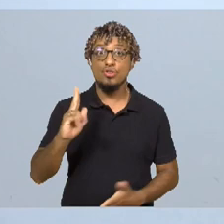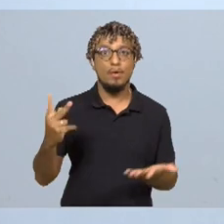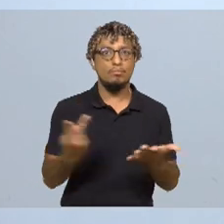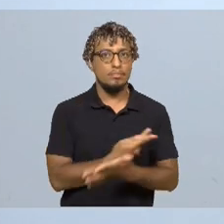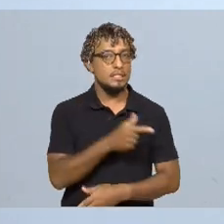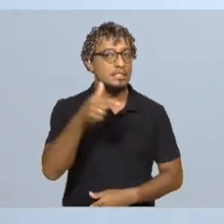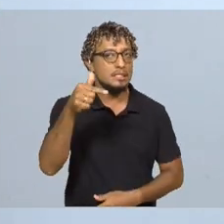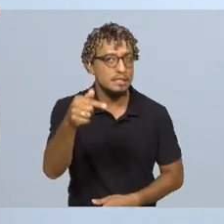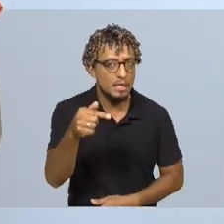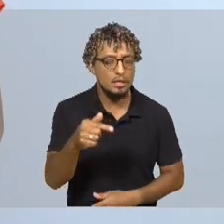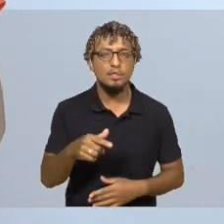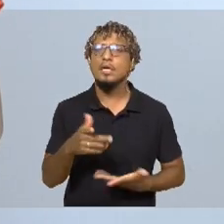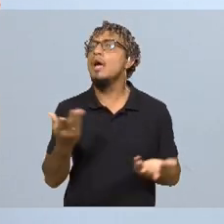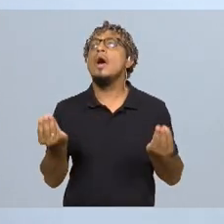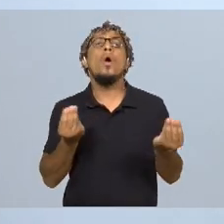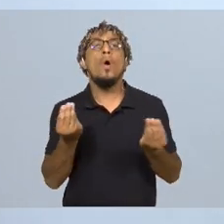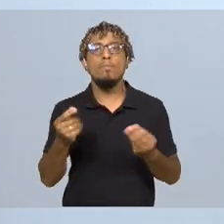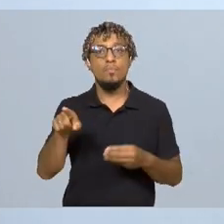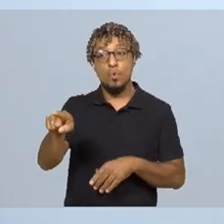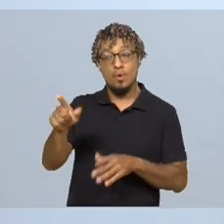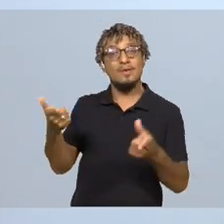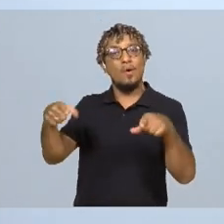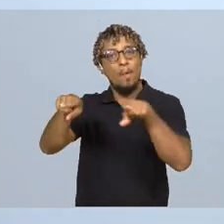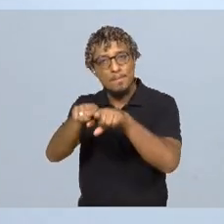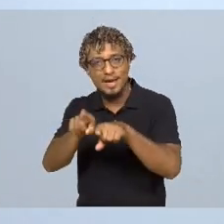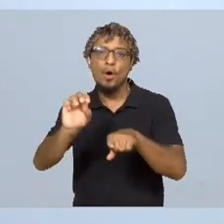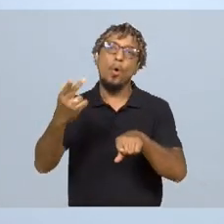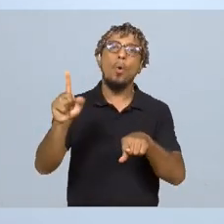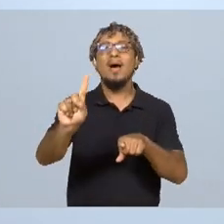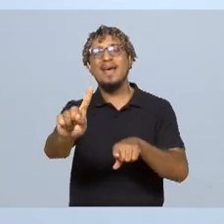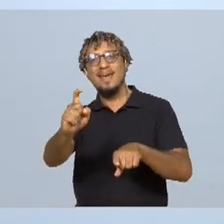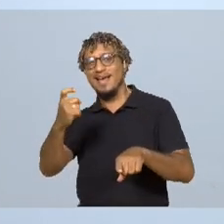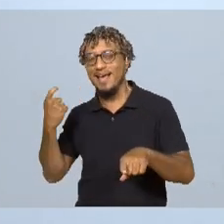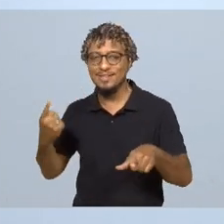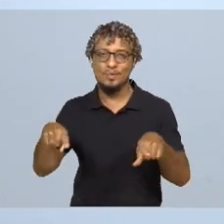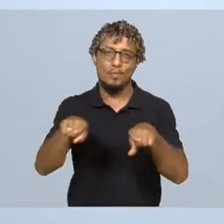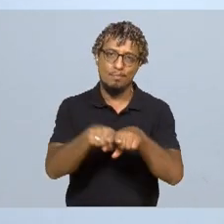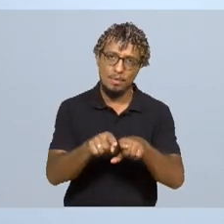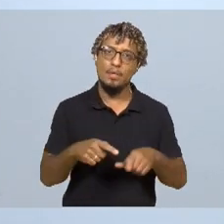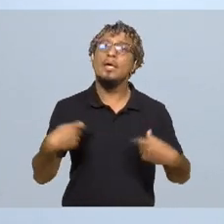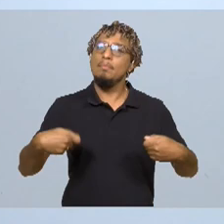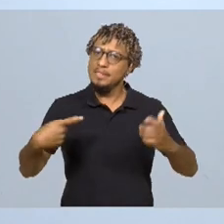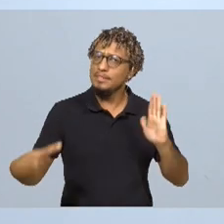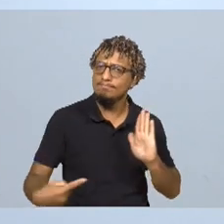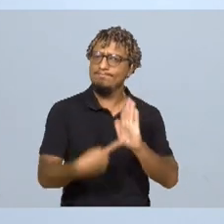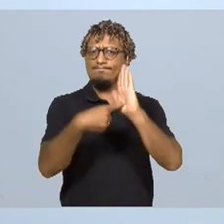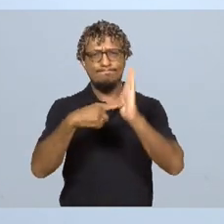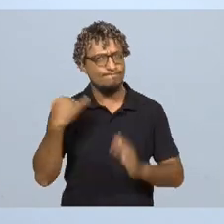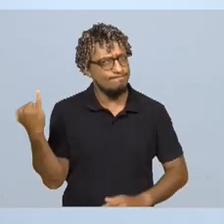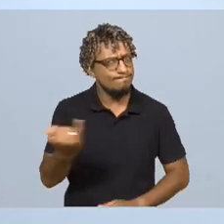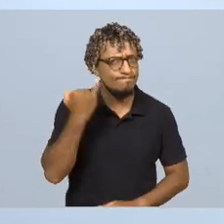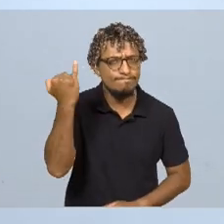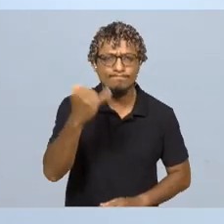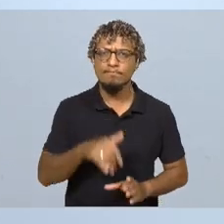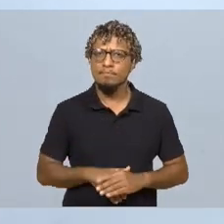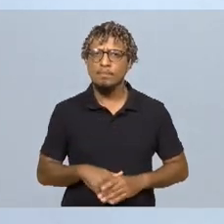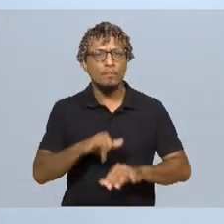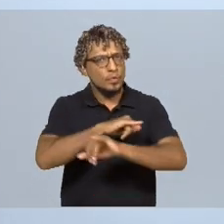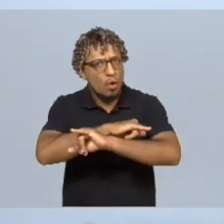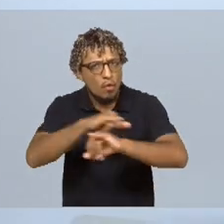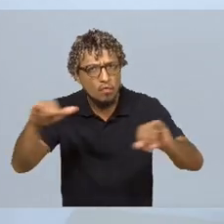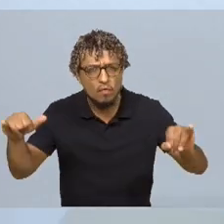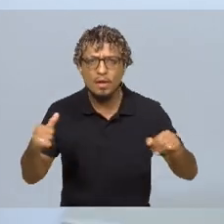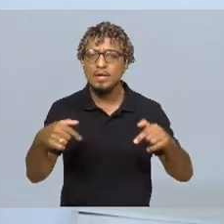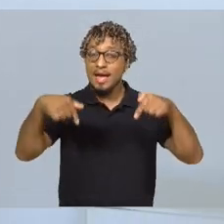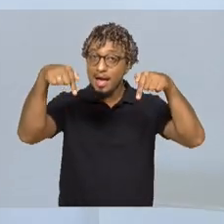Geralmente, assassinadas por companheiros e ex-companheiros. Por isso que denunciar é tão importante. Eu estou falando